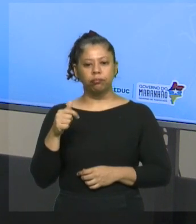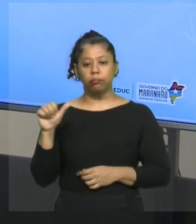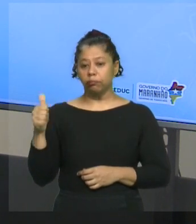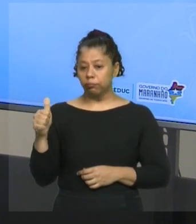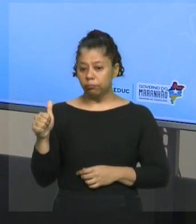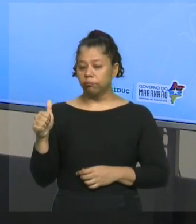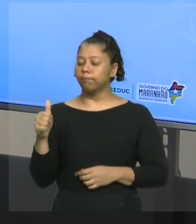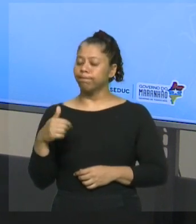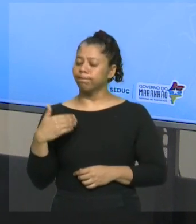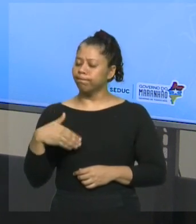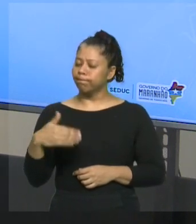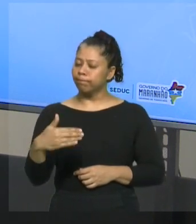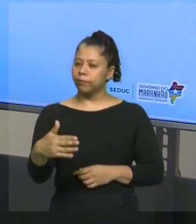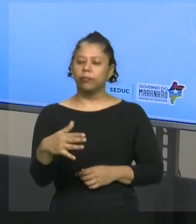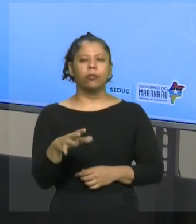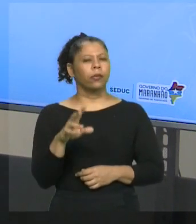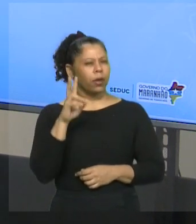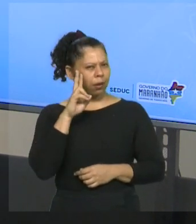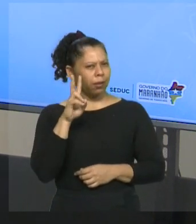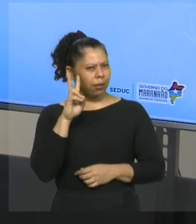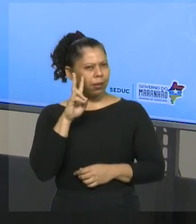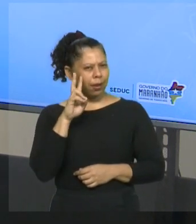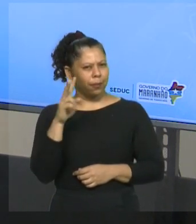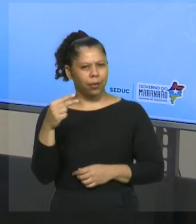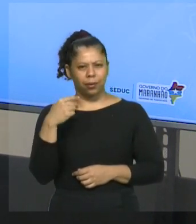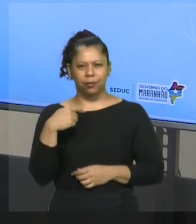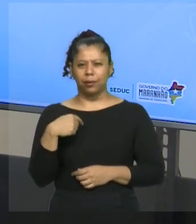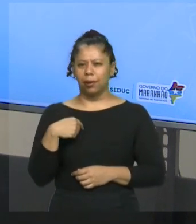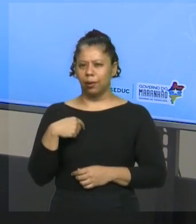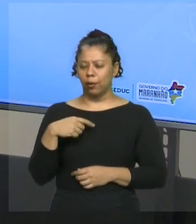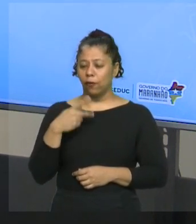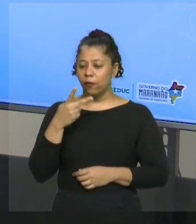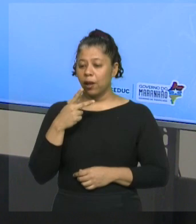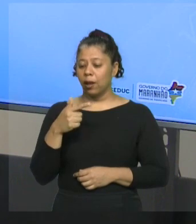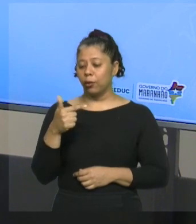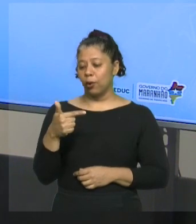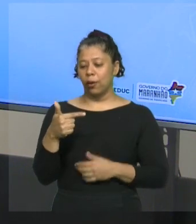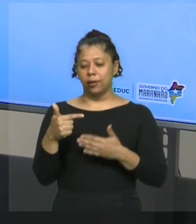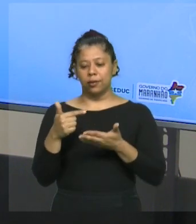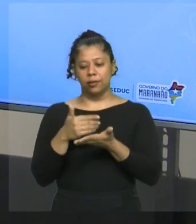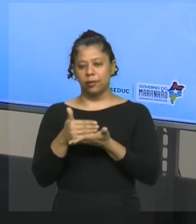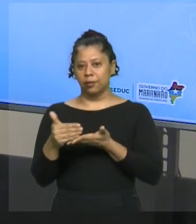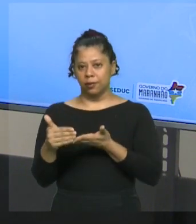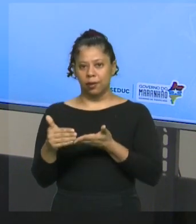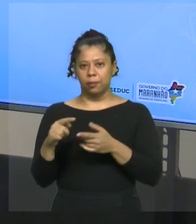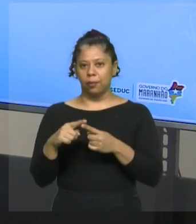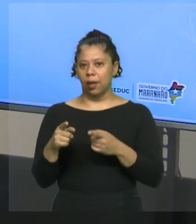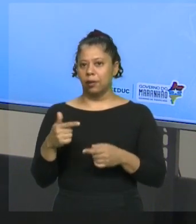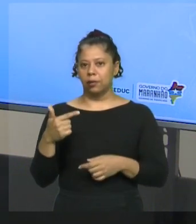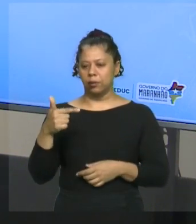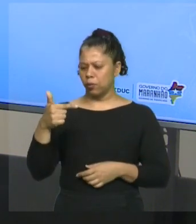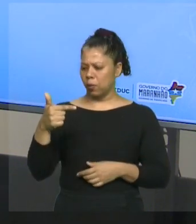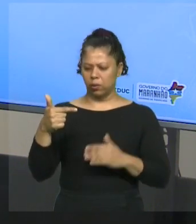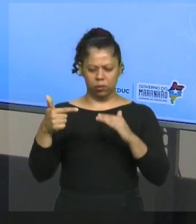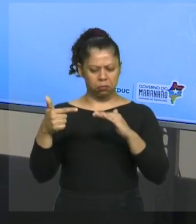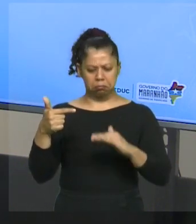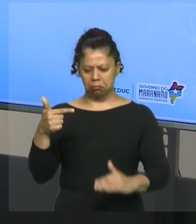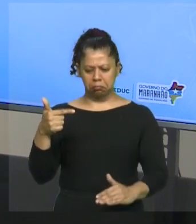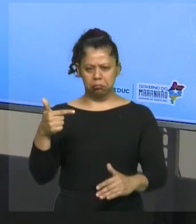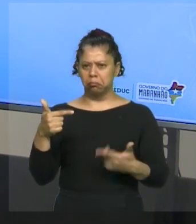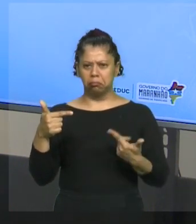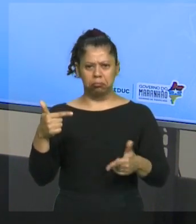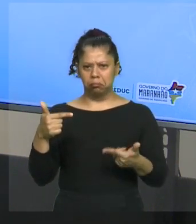observa que eu falei a partir do 2. Logo, não existe um número primo menor que 2.